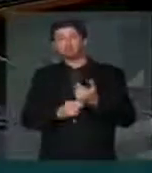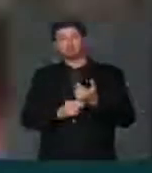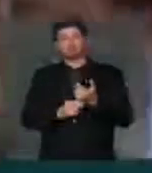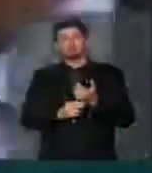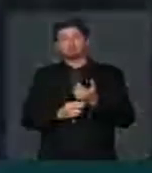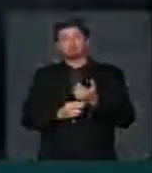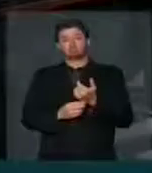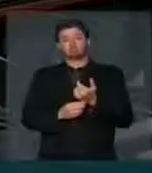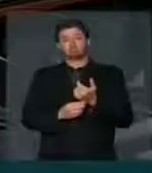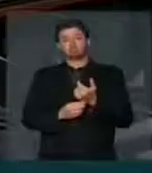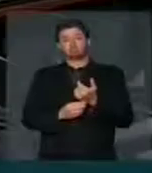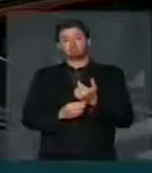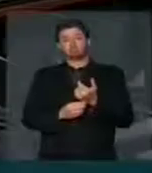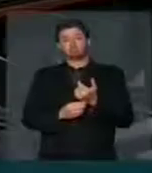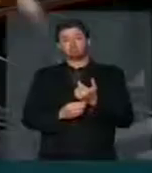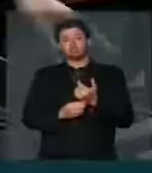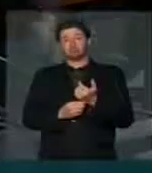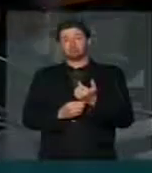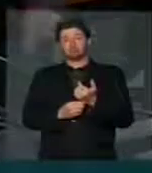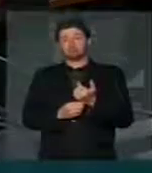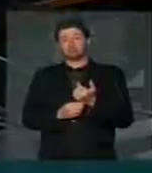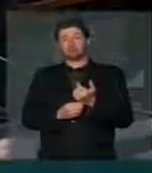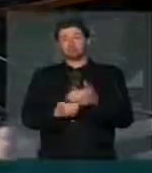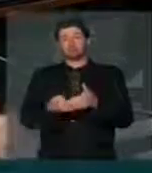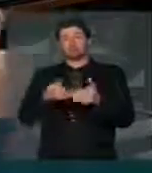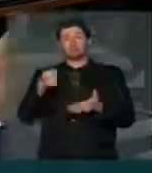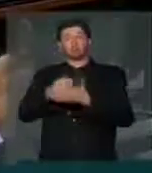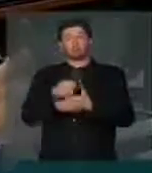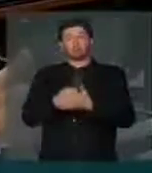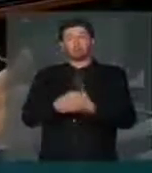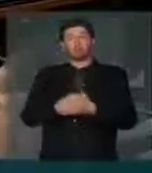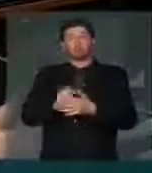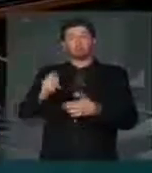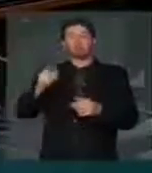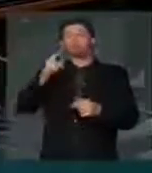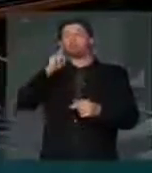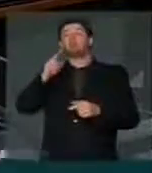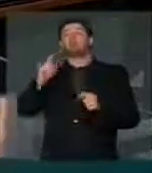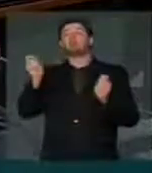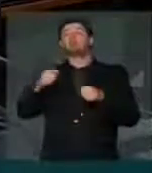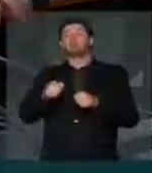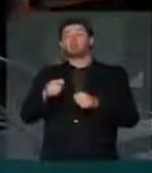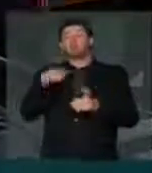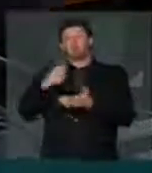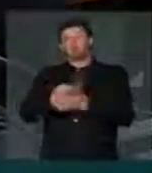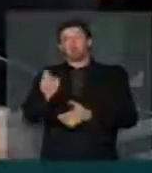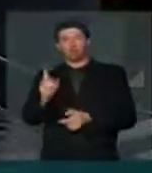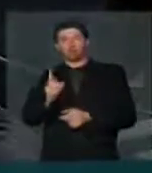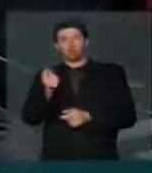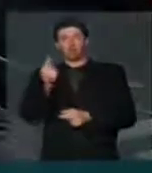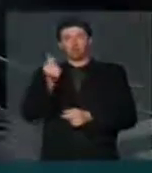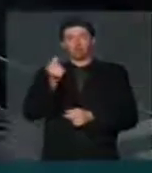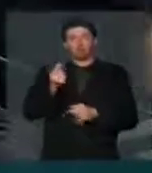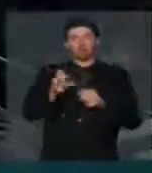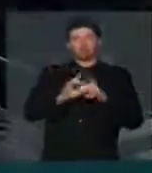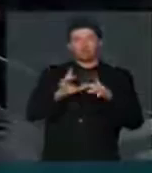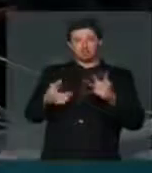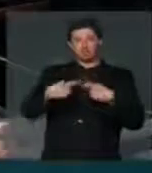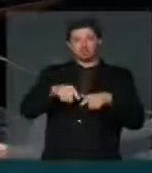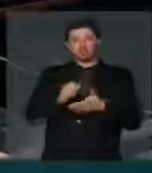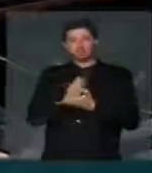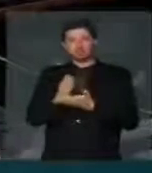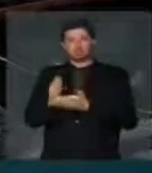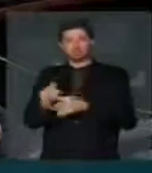pedido de obrigatoriedade de apresentação de uma fiança bancária para que o BNDES possa fazer a liberação do financiamento.